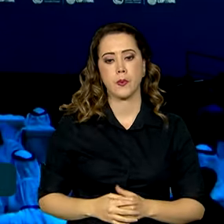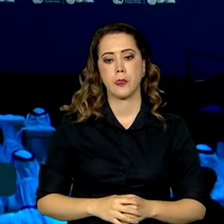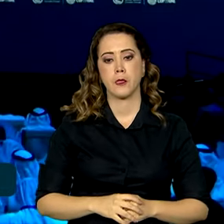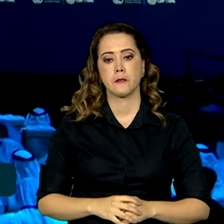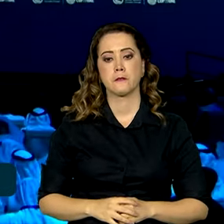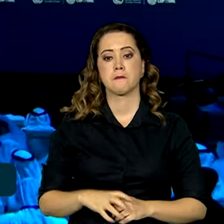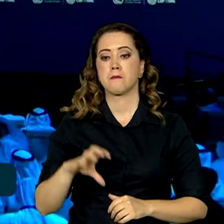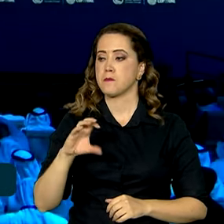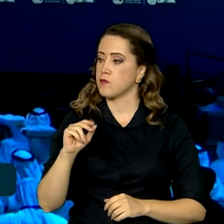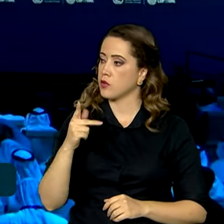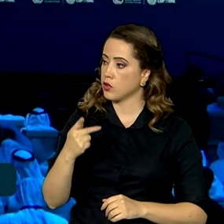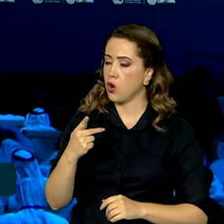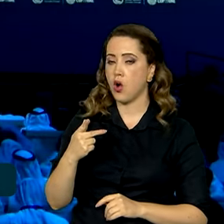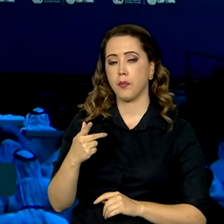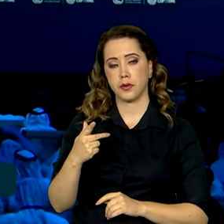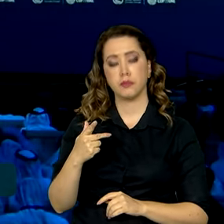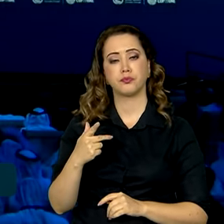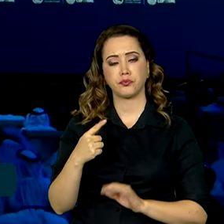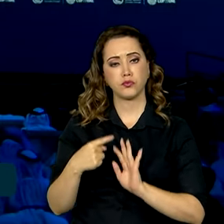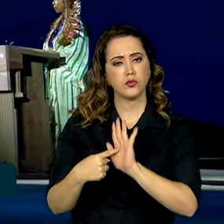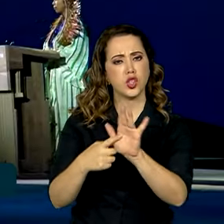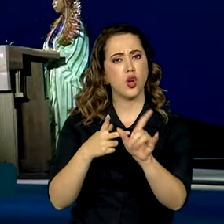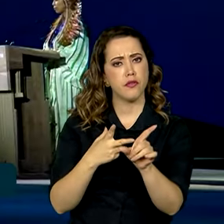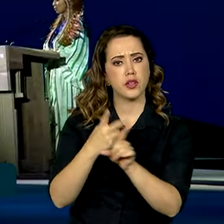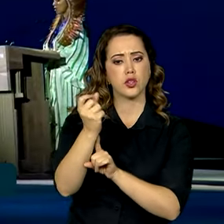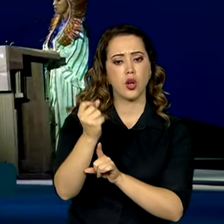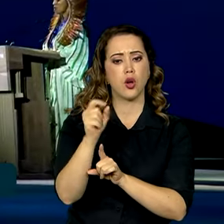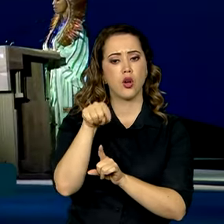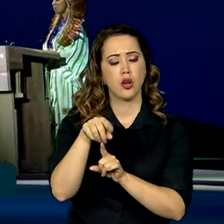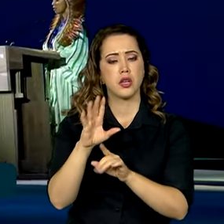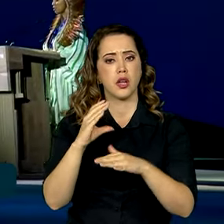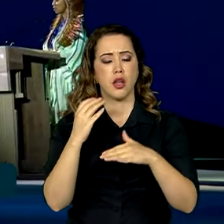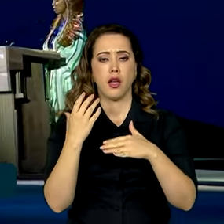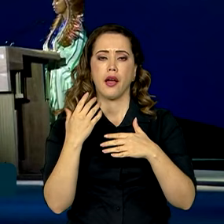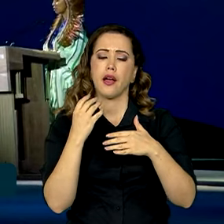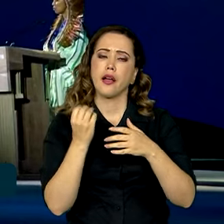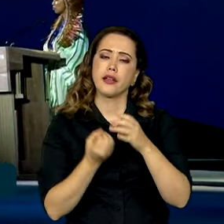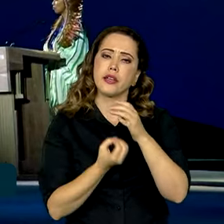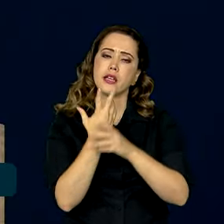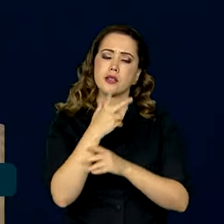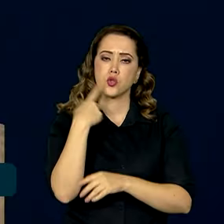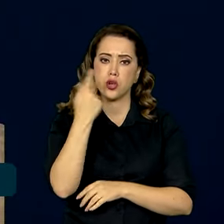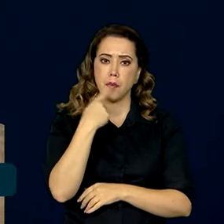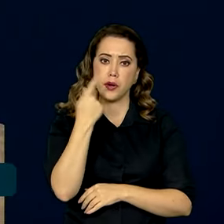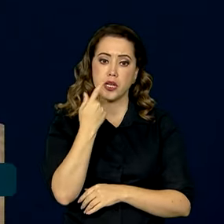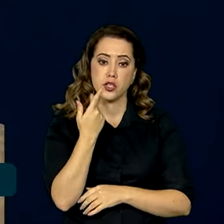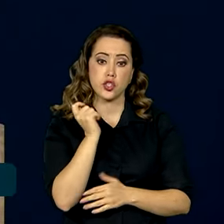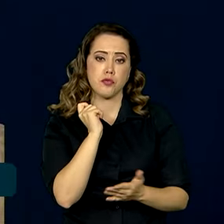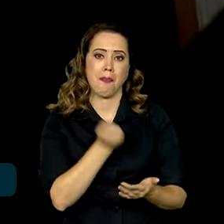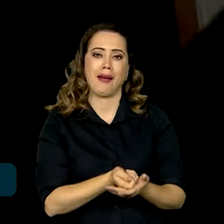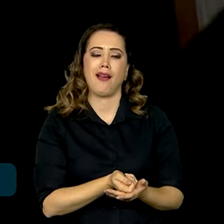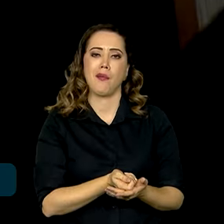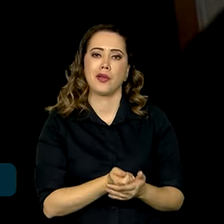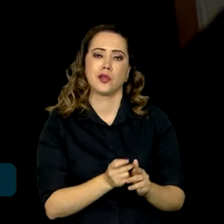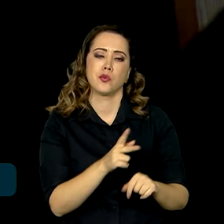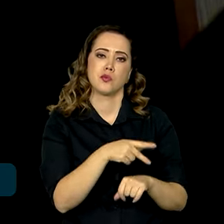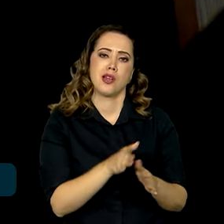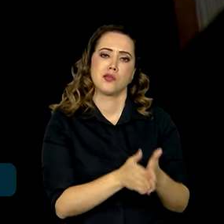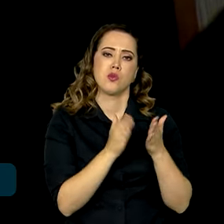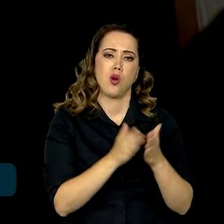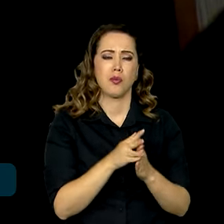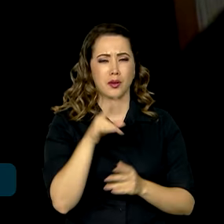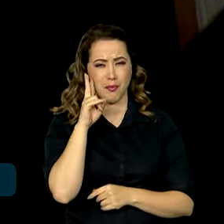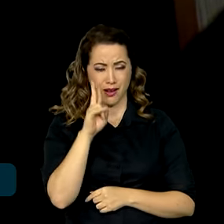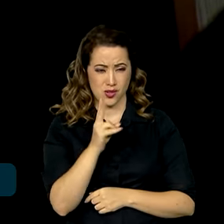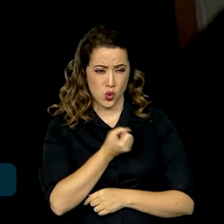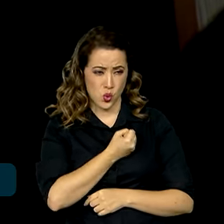Copa está divulgando como vitória a implementação de uma política de perdas e danos para os países mais pobres. Mas os números divulgados até agora mal